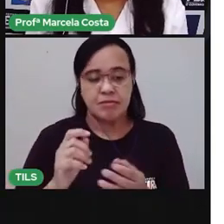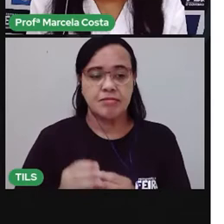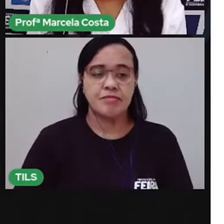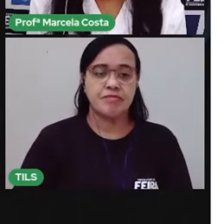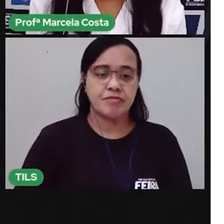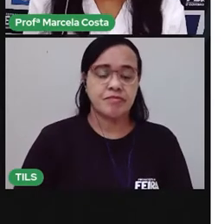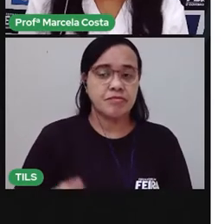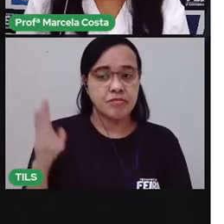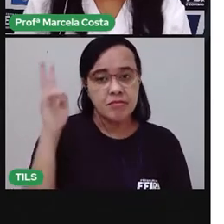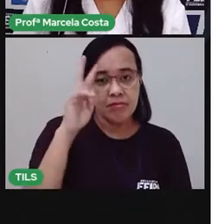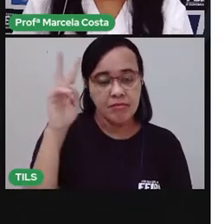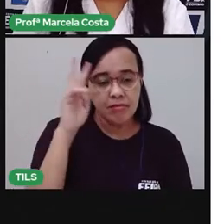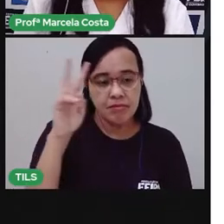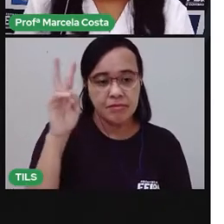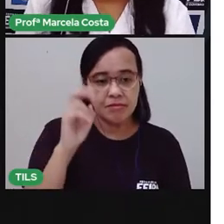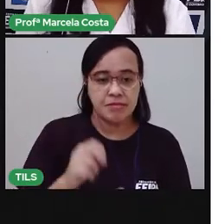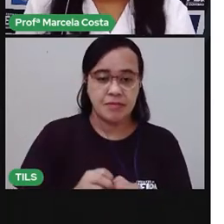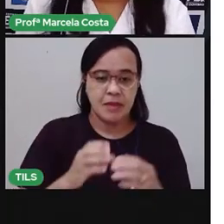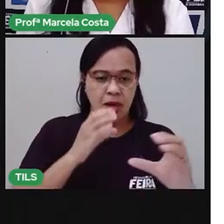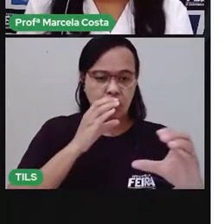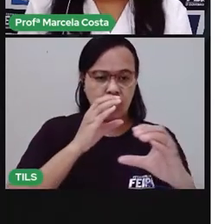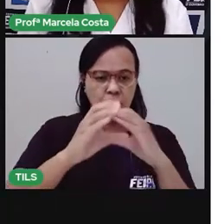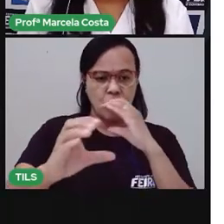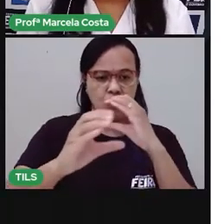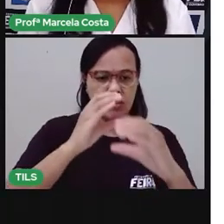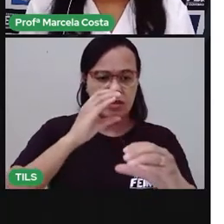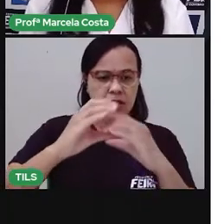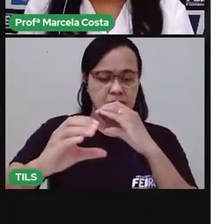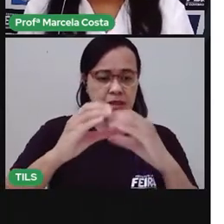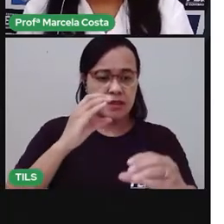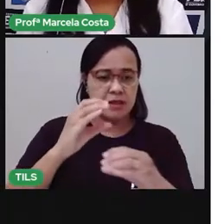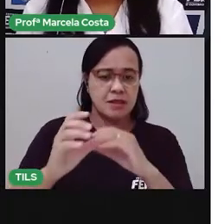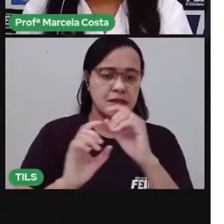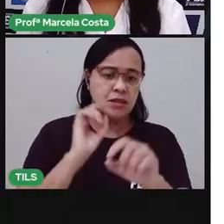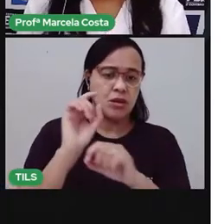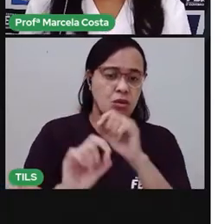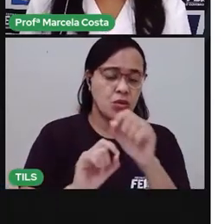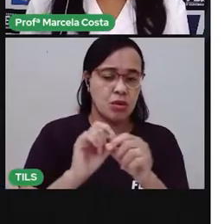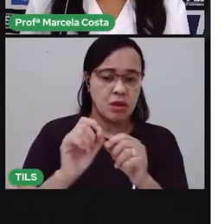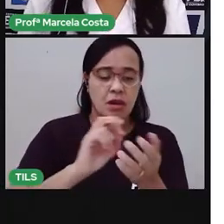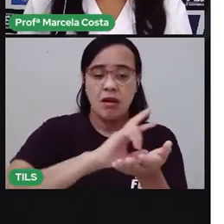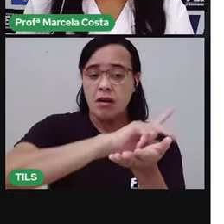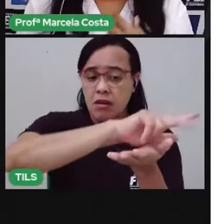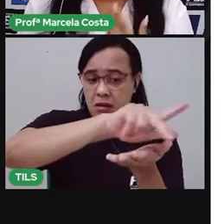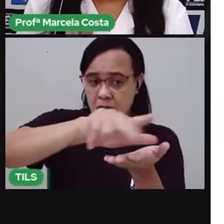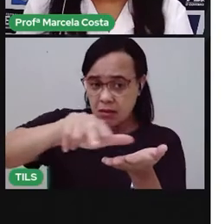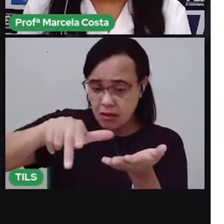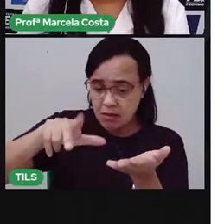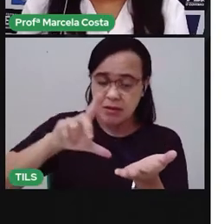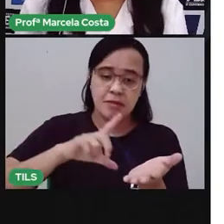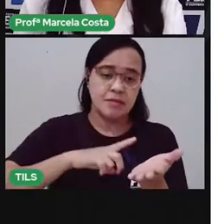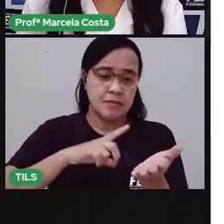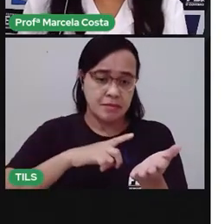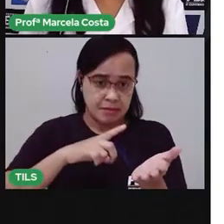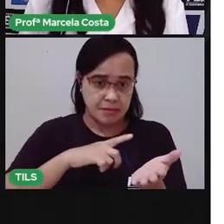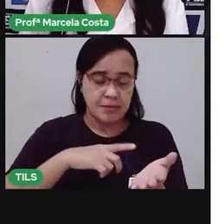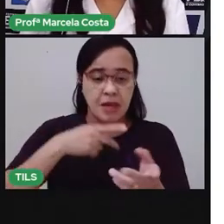lembrar que na comunicação pode ser feita de diferentes formas, tanto falada,